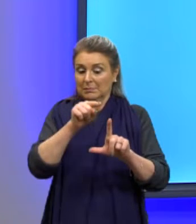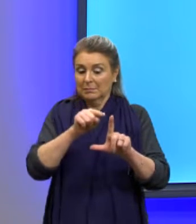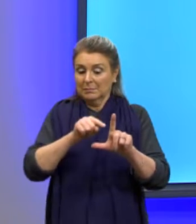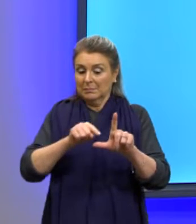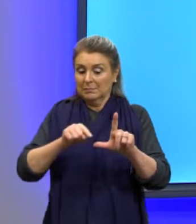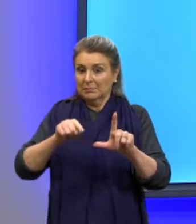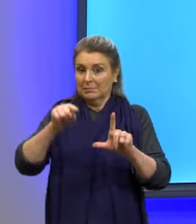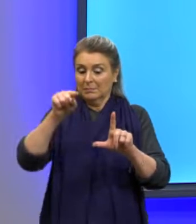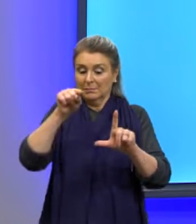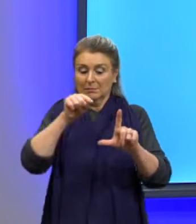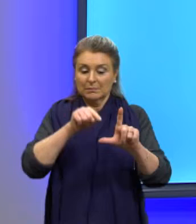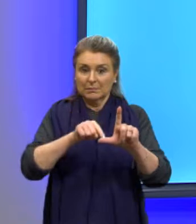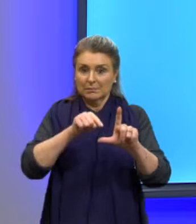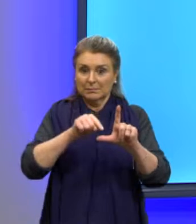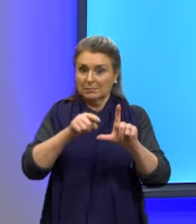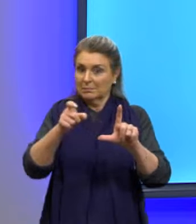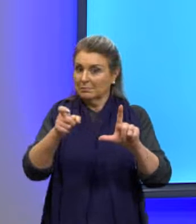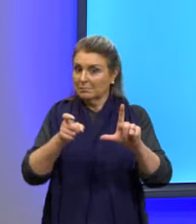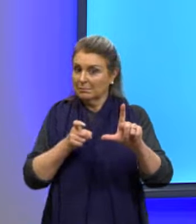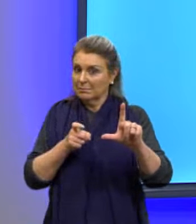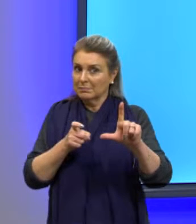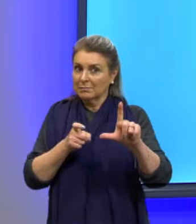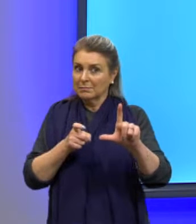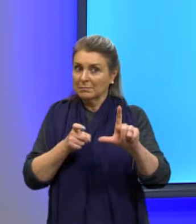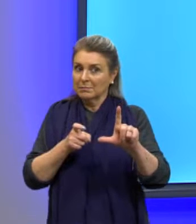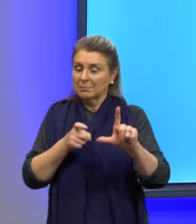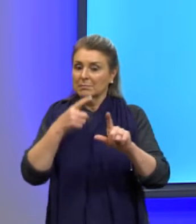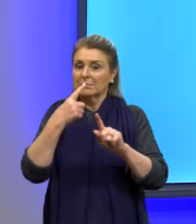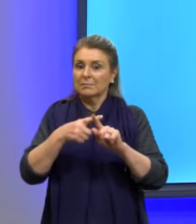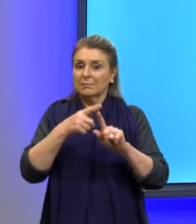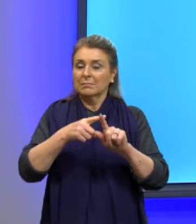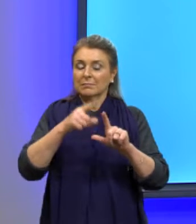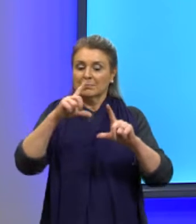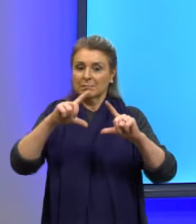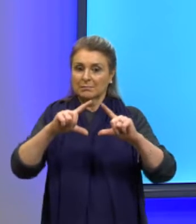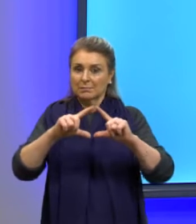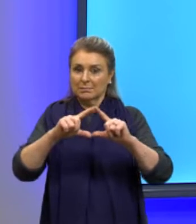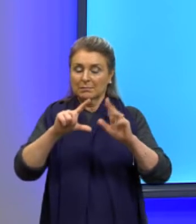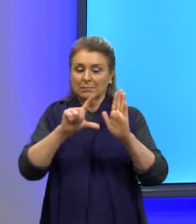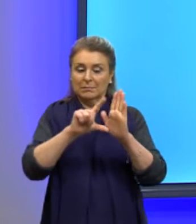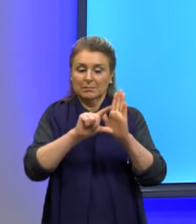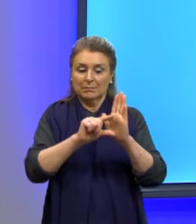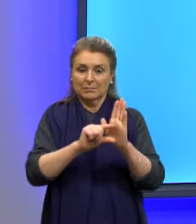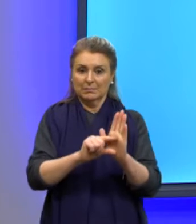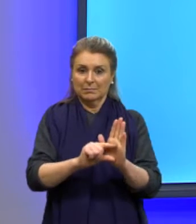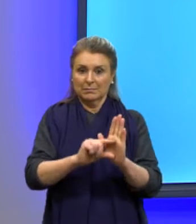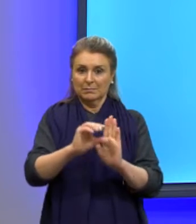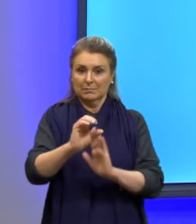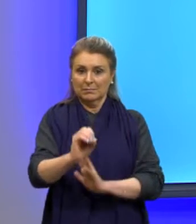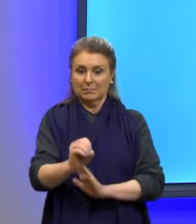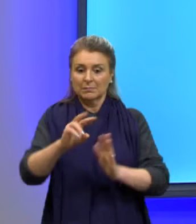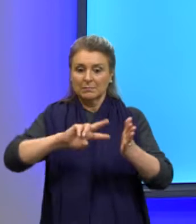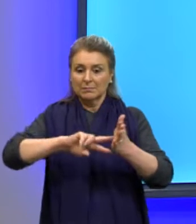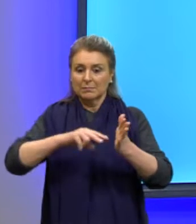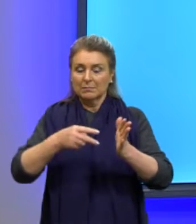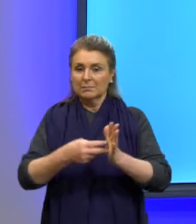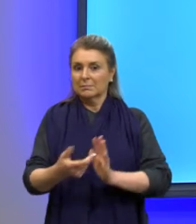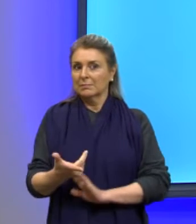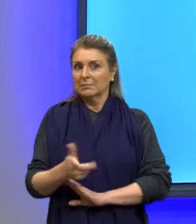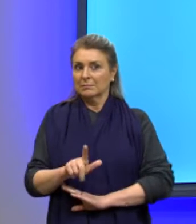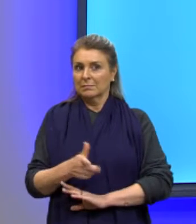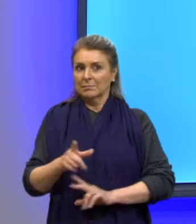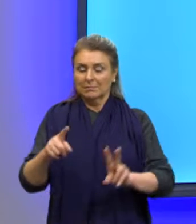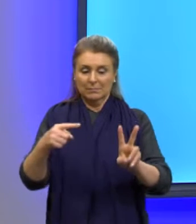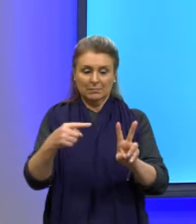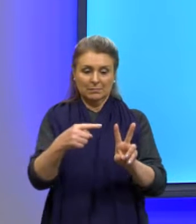eixo do X. Por quê? Porque quando esse delta é menor que zero, significa que eu não tenho